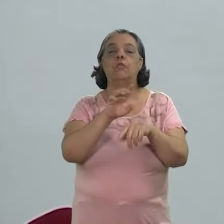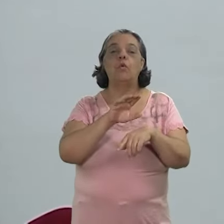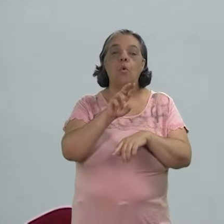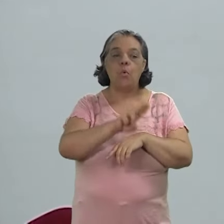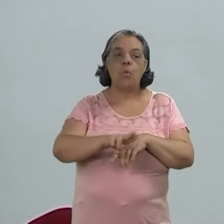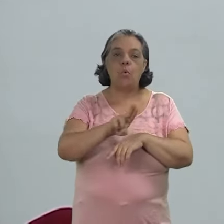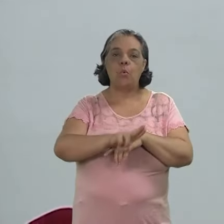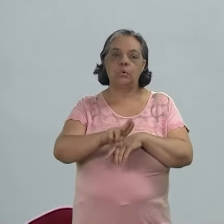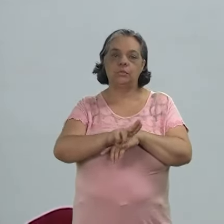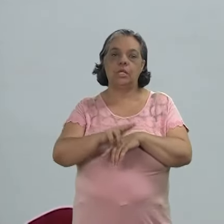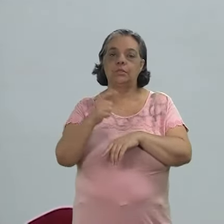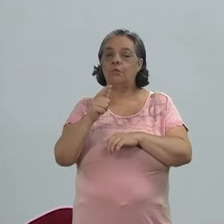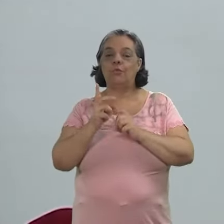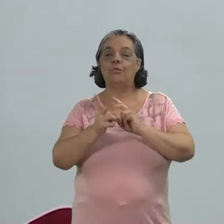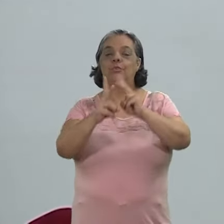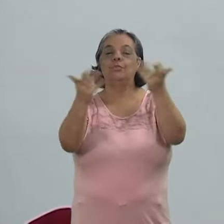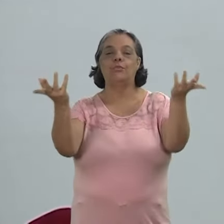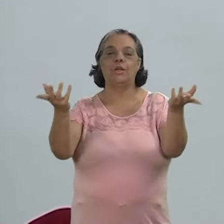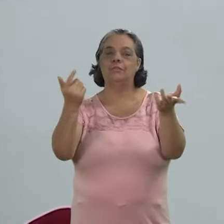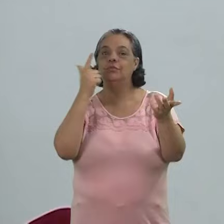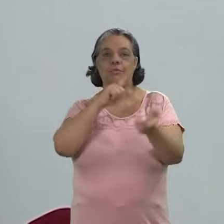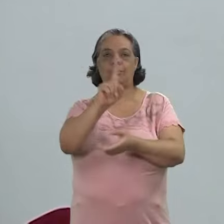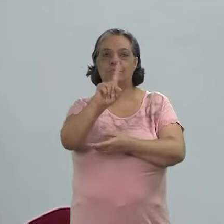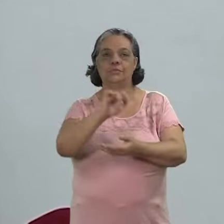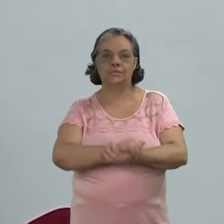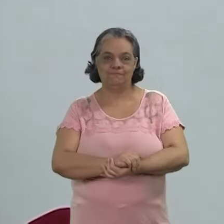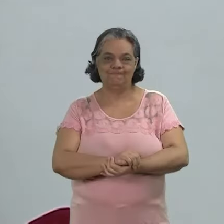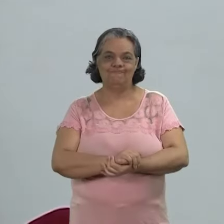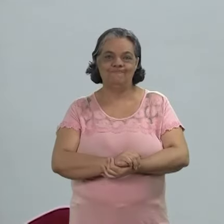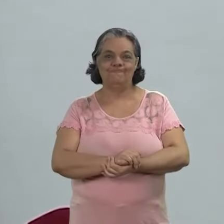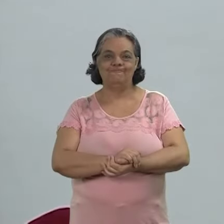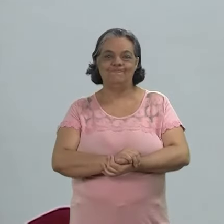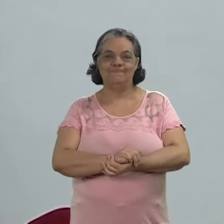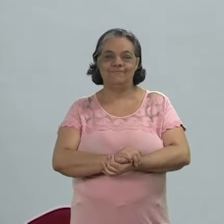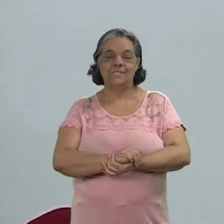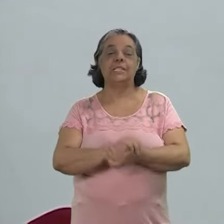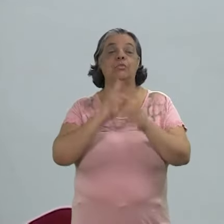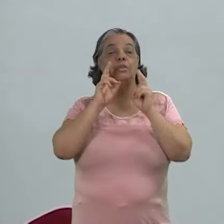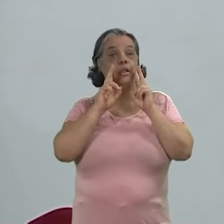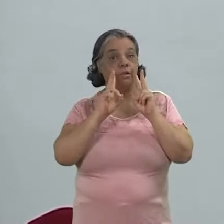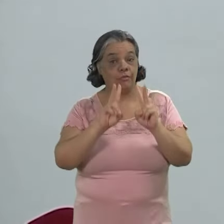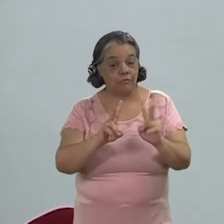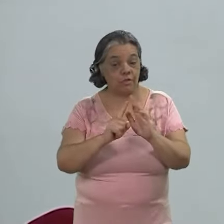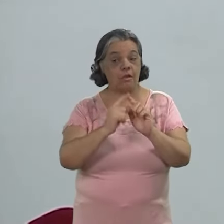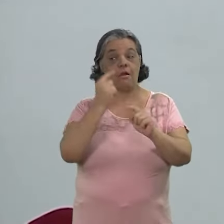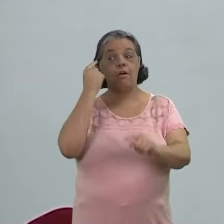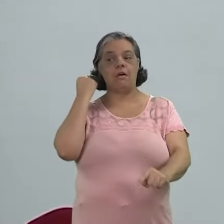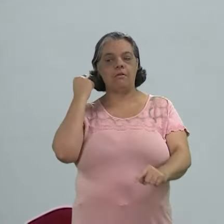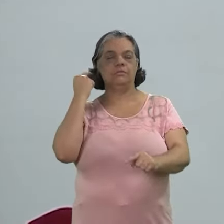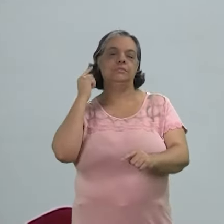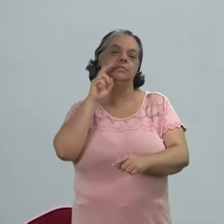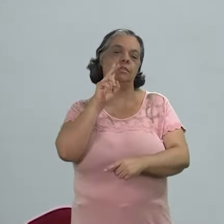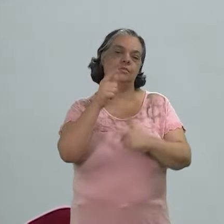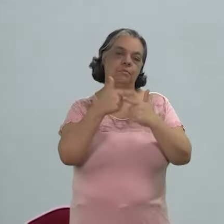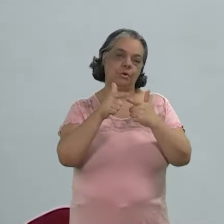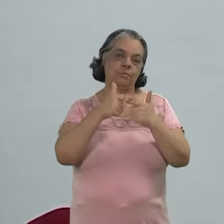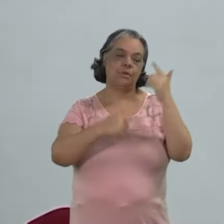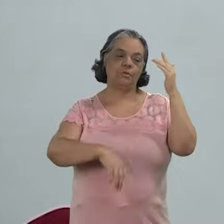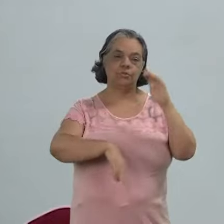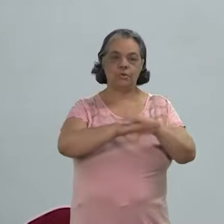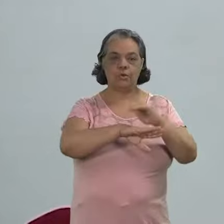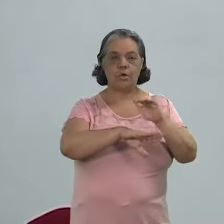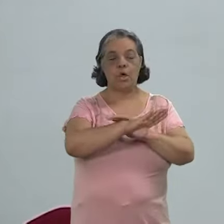rodar aquilo tiver sido descontinuado e você não conseguir? Então, é para antever esses problemas que a gente guarda